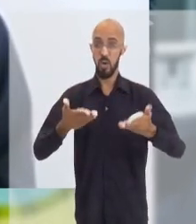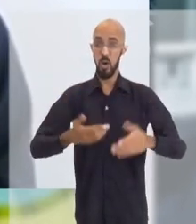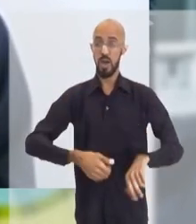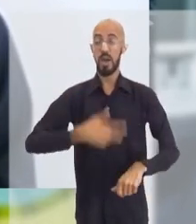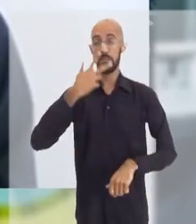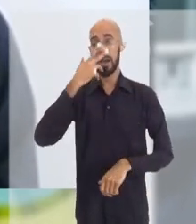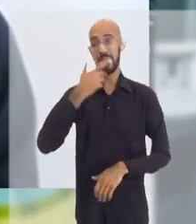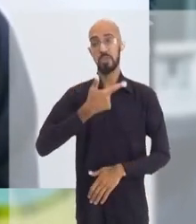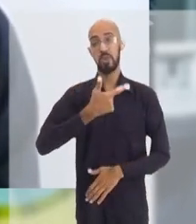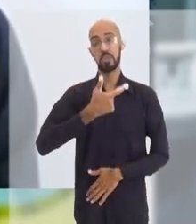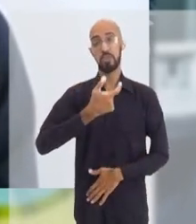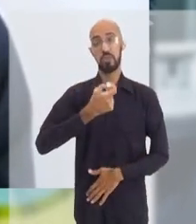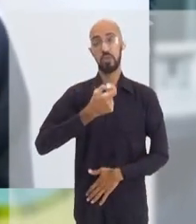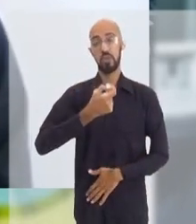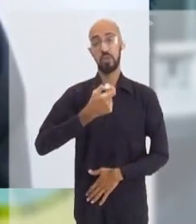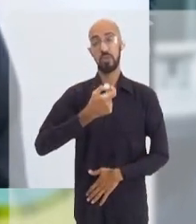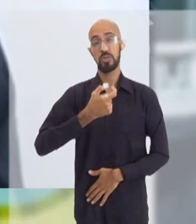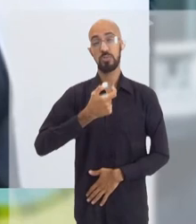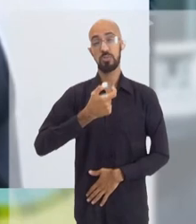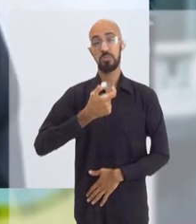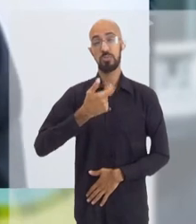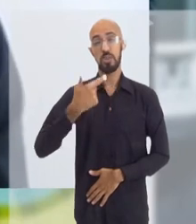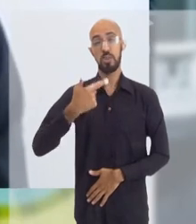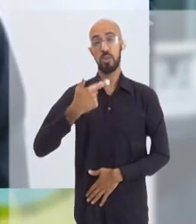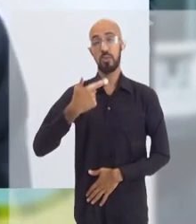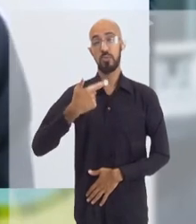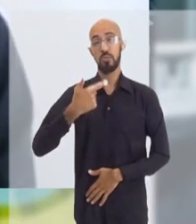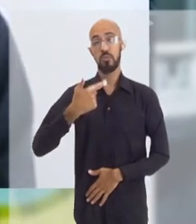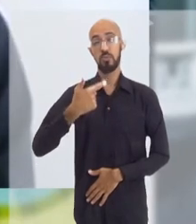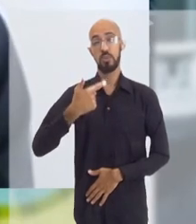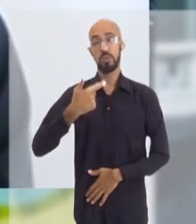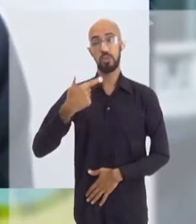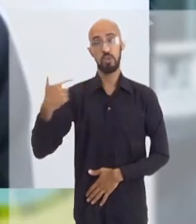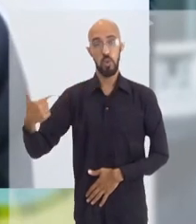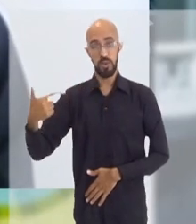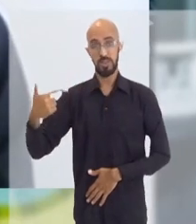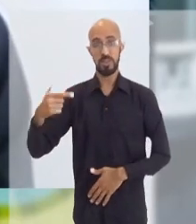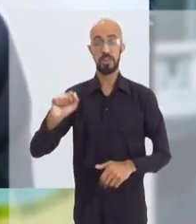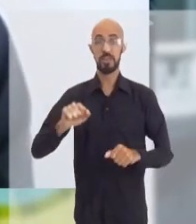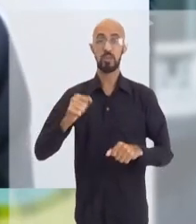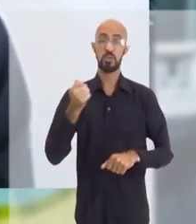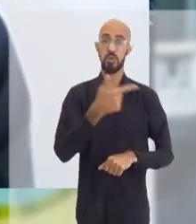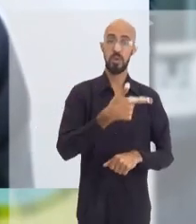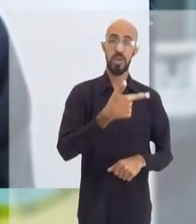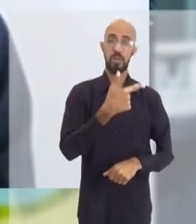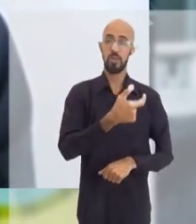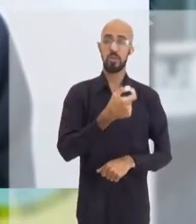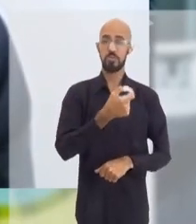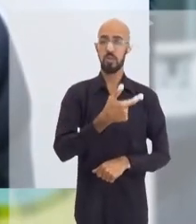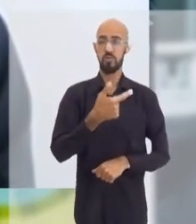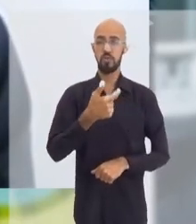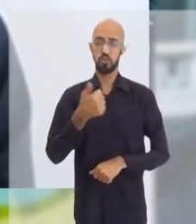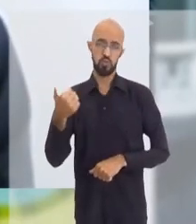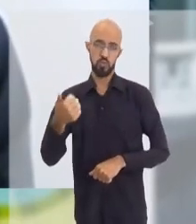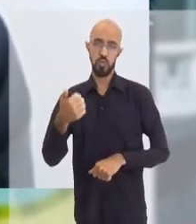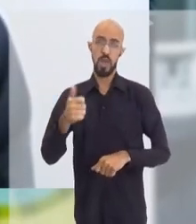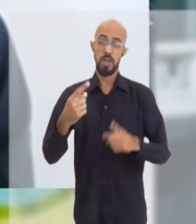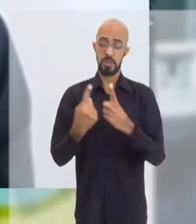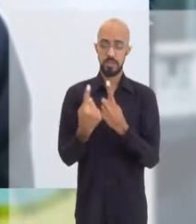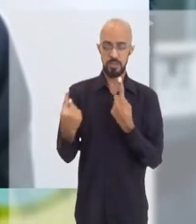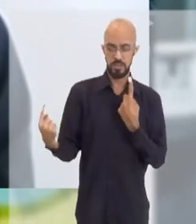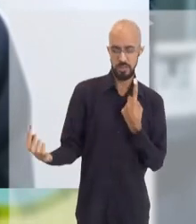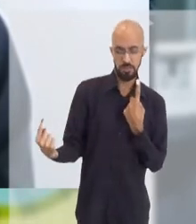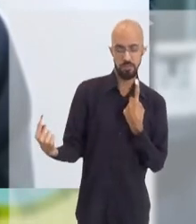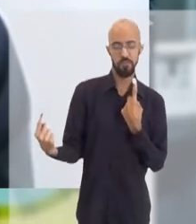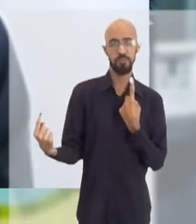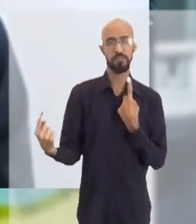2022 do que estava contida na vacina de 2021. Distância, máscara, continuam sendo